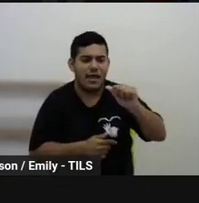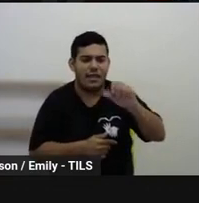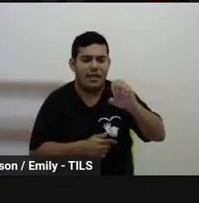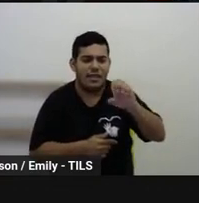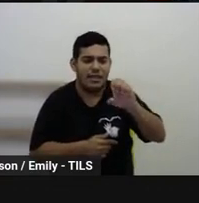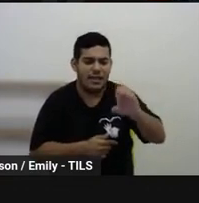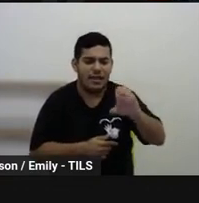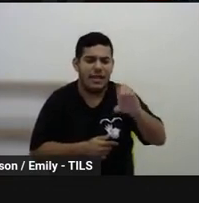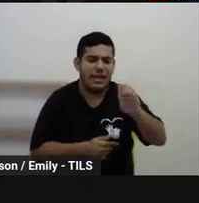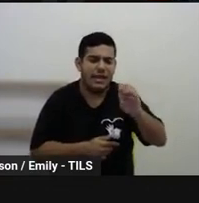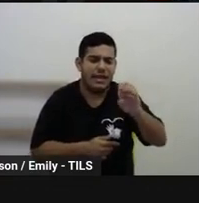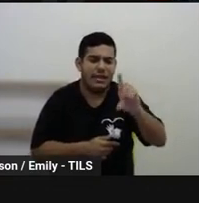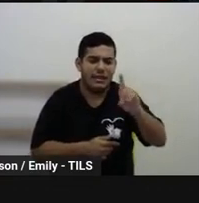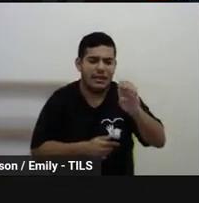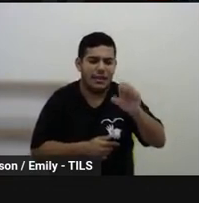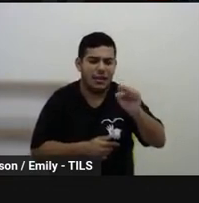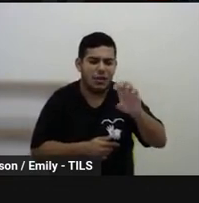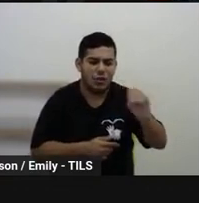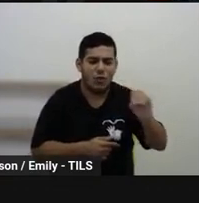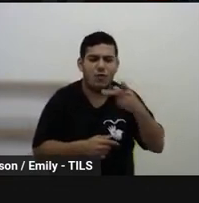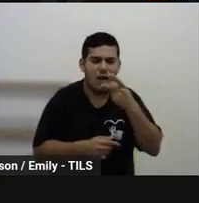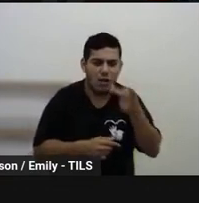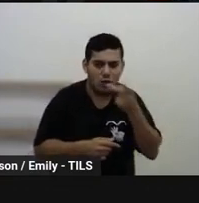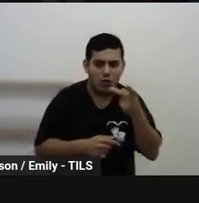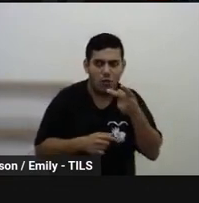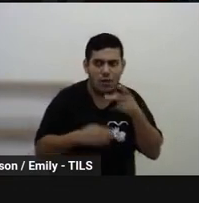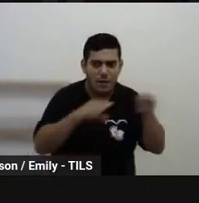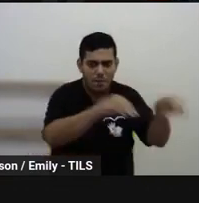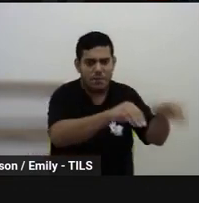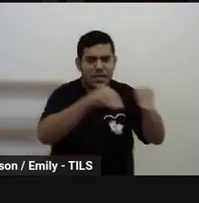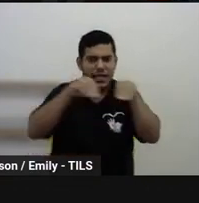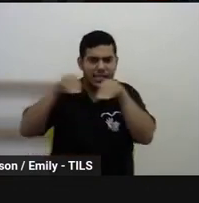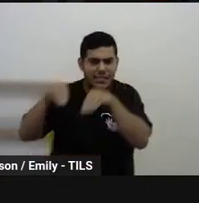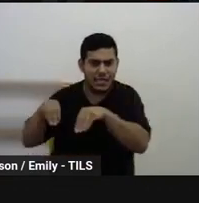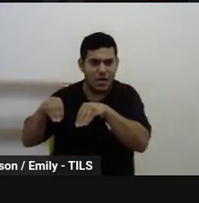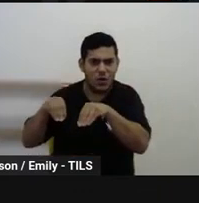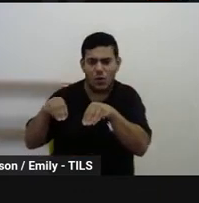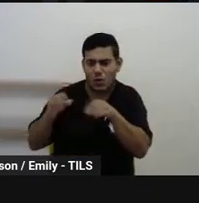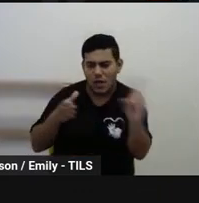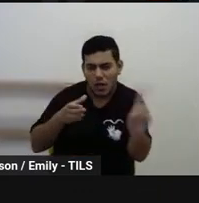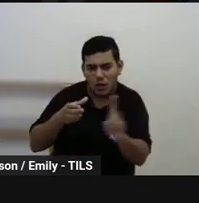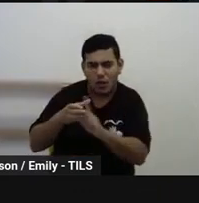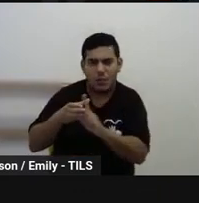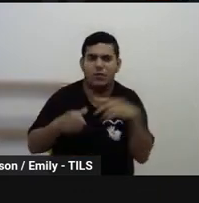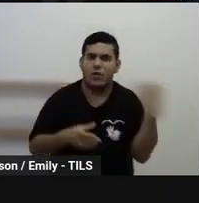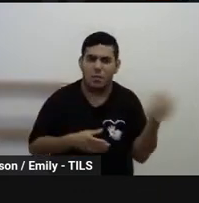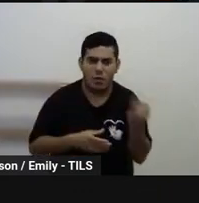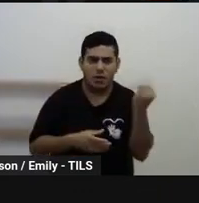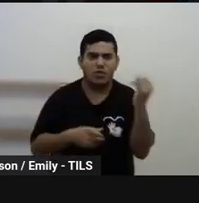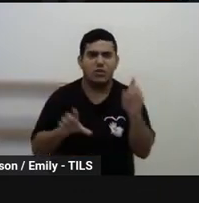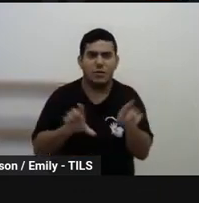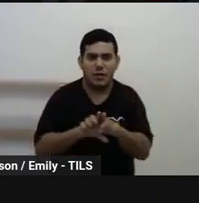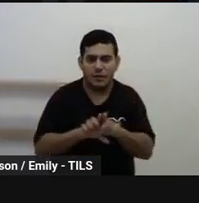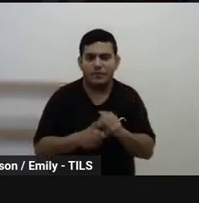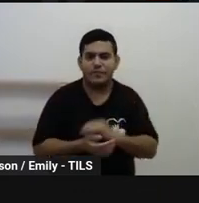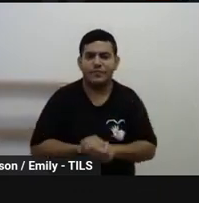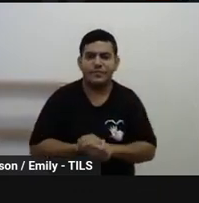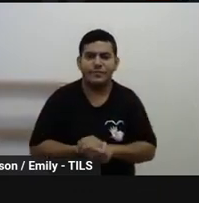encontro, né, que falou sobre migração e acolhimento, então que foi muito bacana, muito importante, inclusive nós